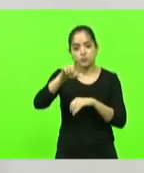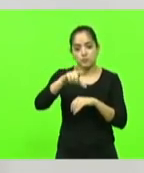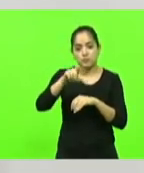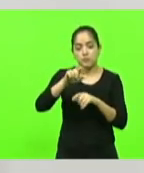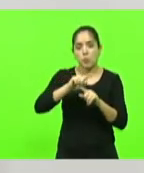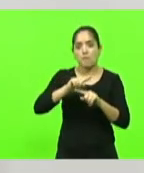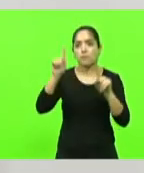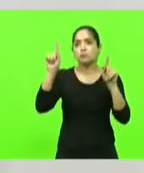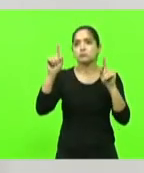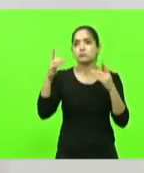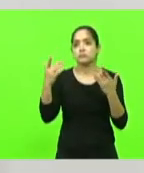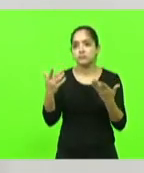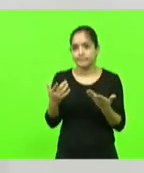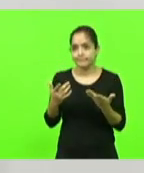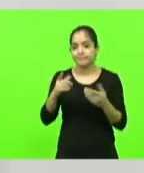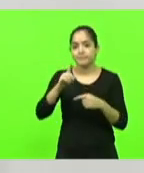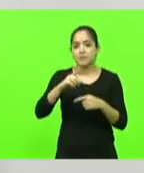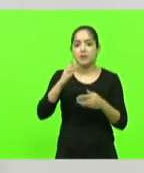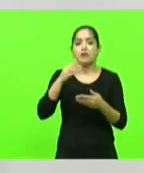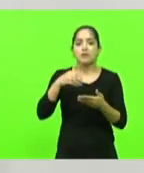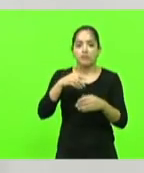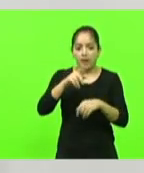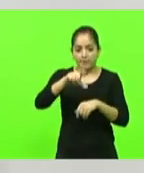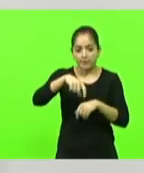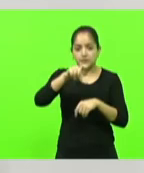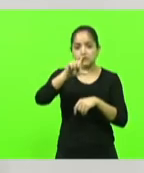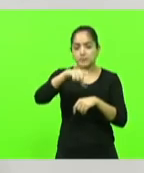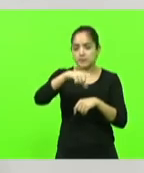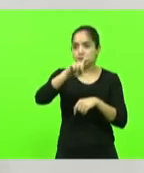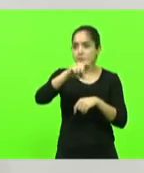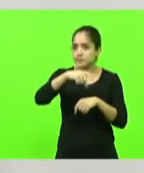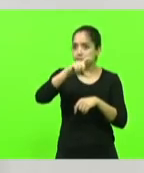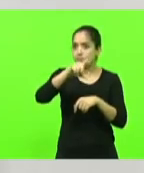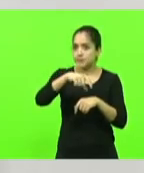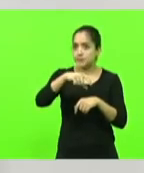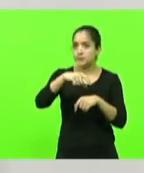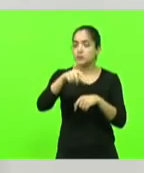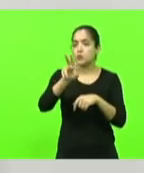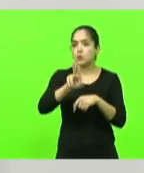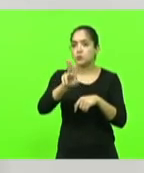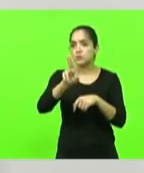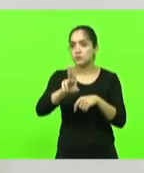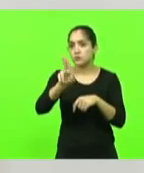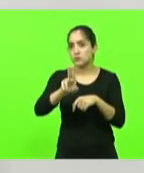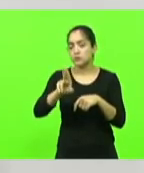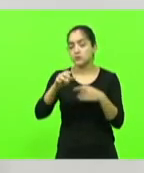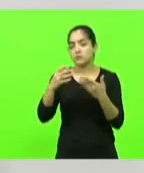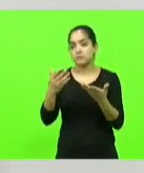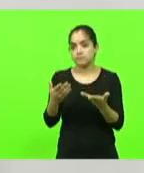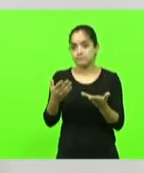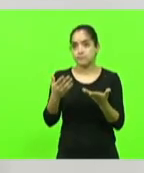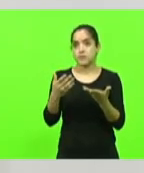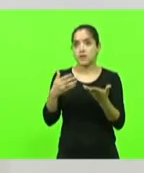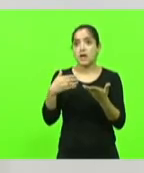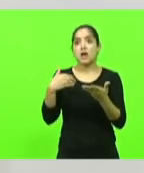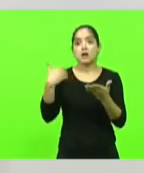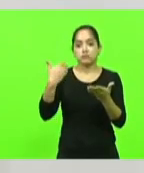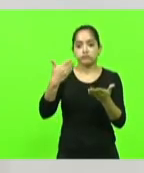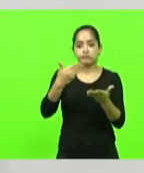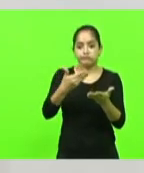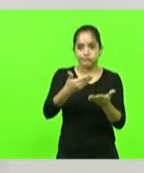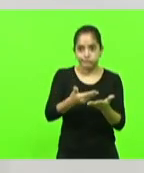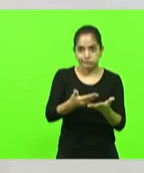ele vai passando passando o recurso ele vai entrando e você vai utilizando dessa forma como disse a conta está chegando